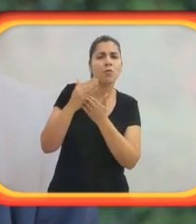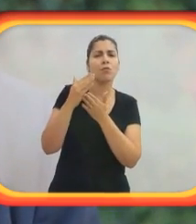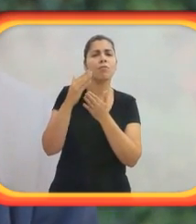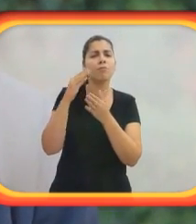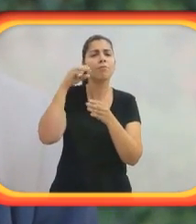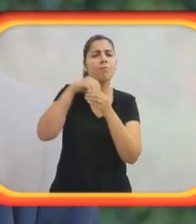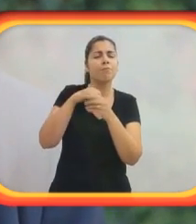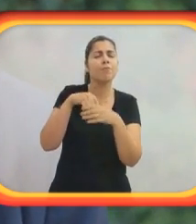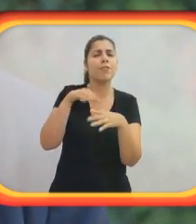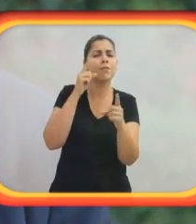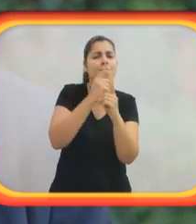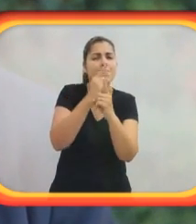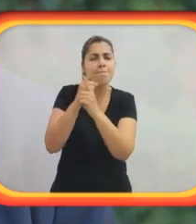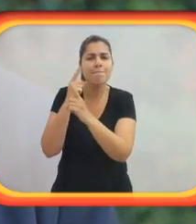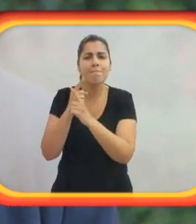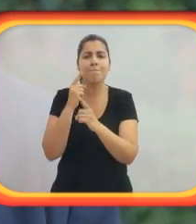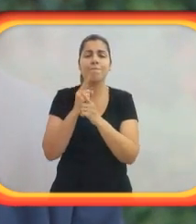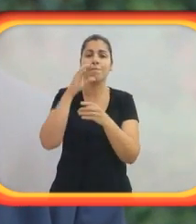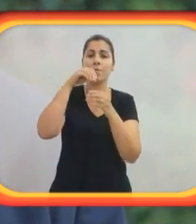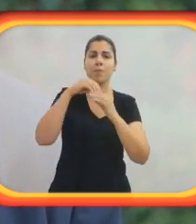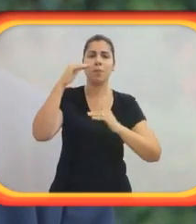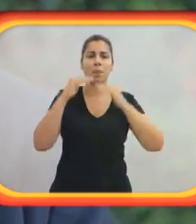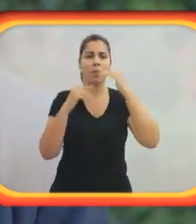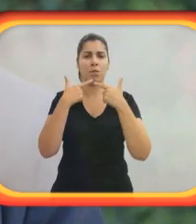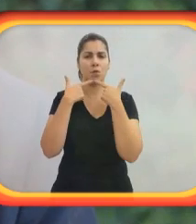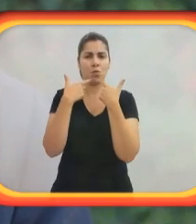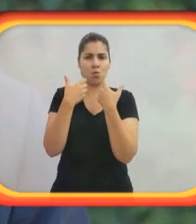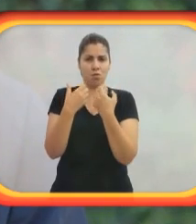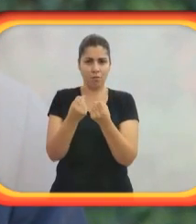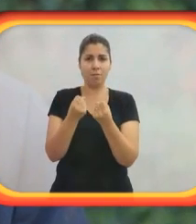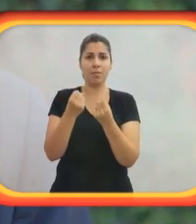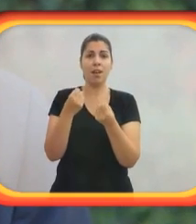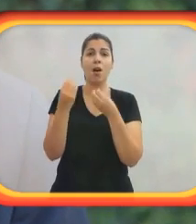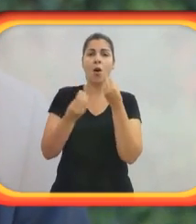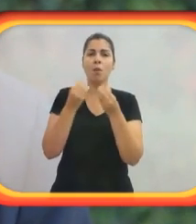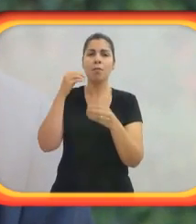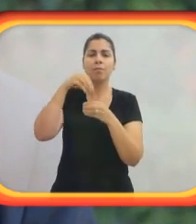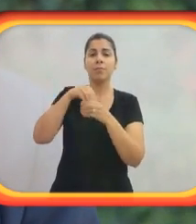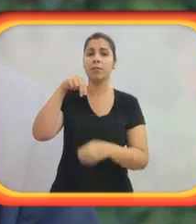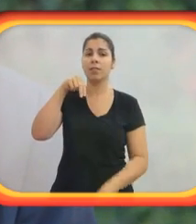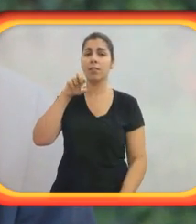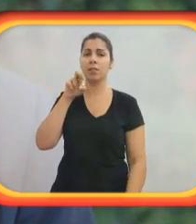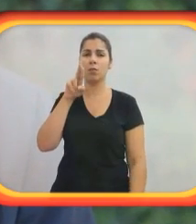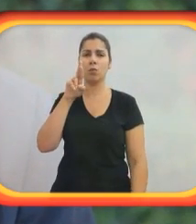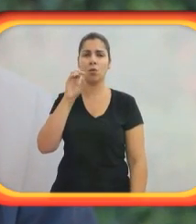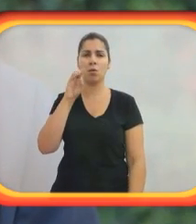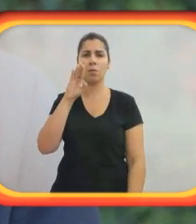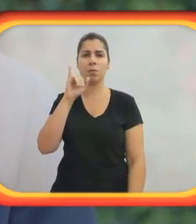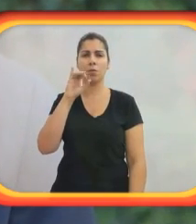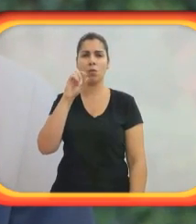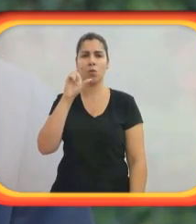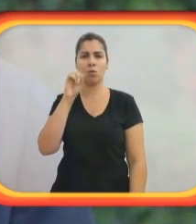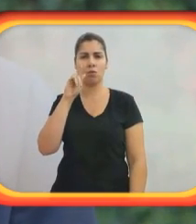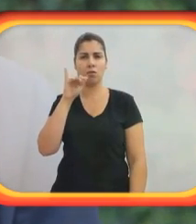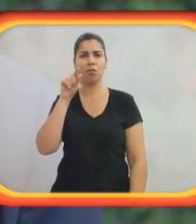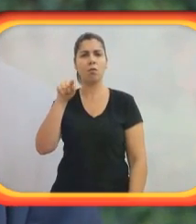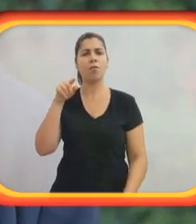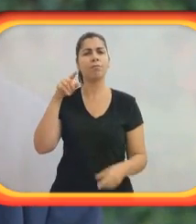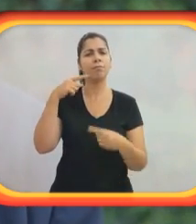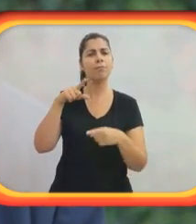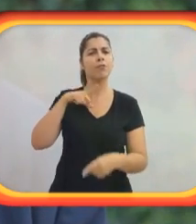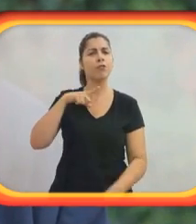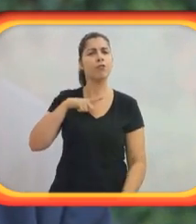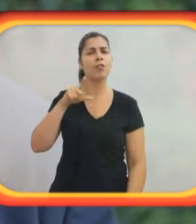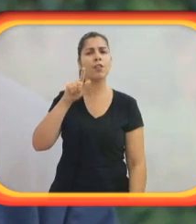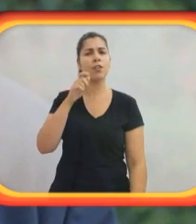grandes investigações, tanto a nível linguístico como a neurobiológica, provando que a língua gestual é armazenada exatamente